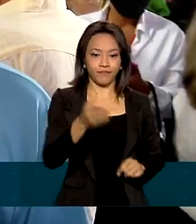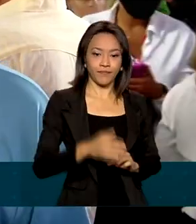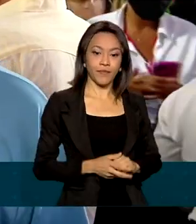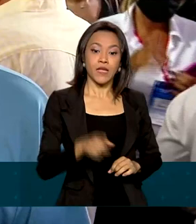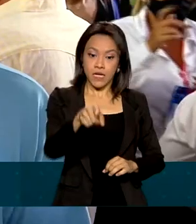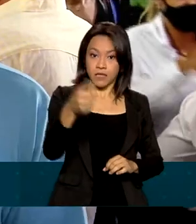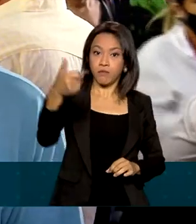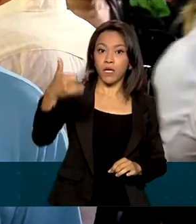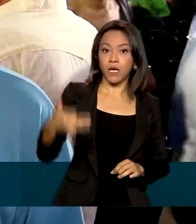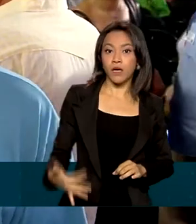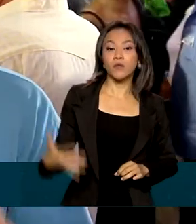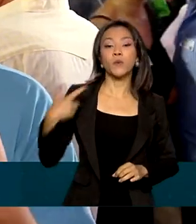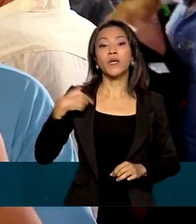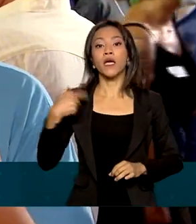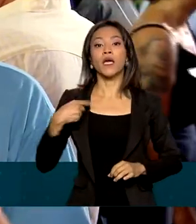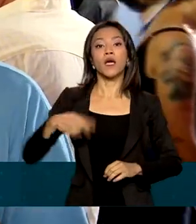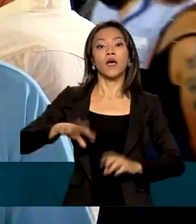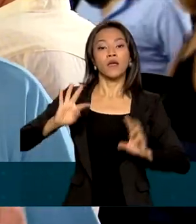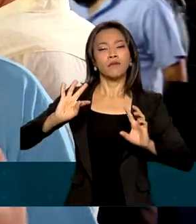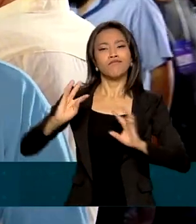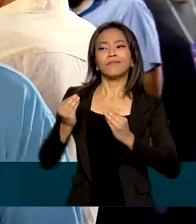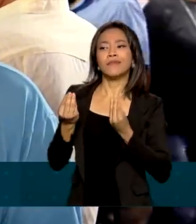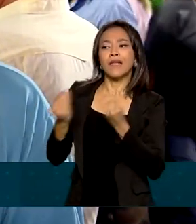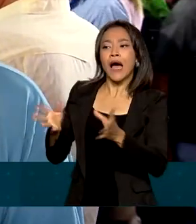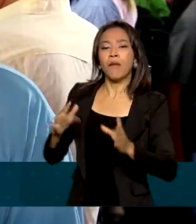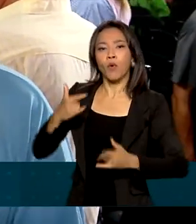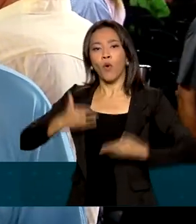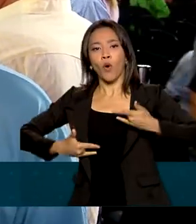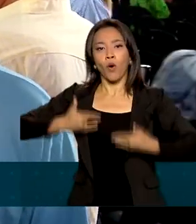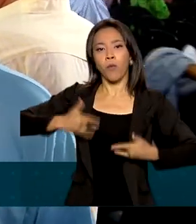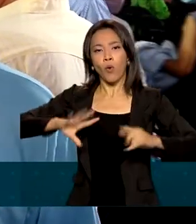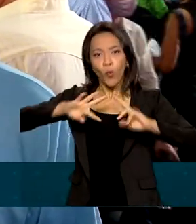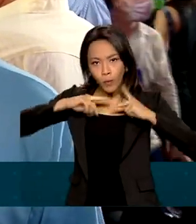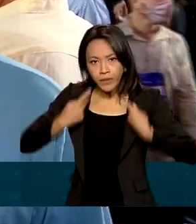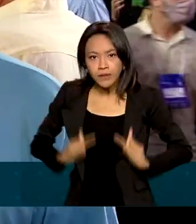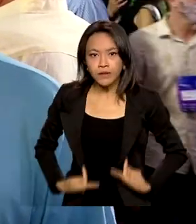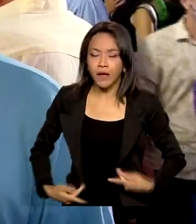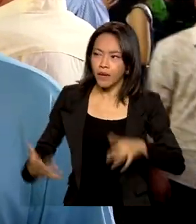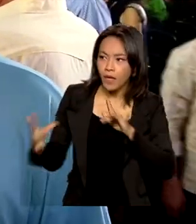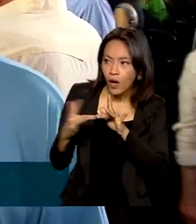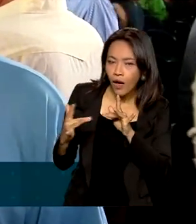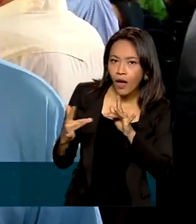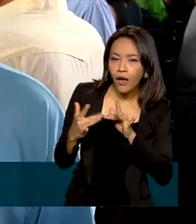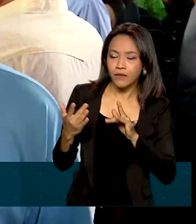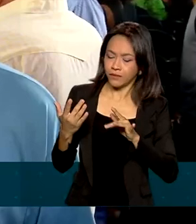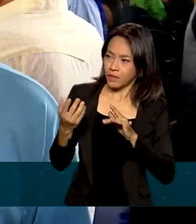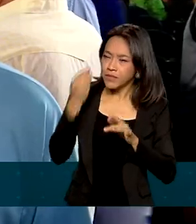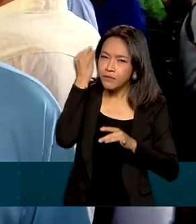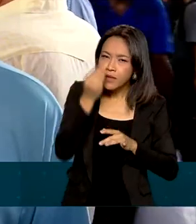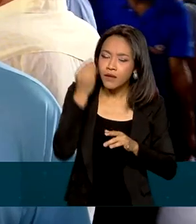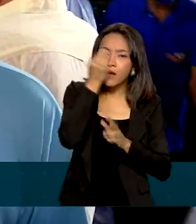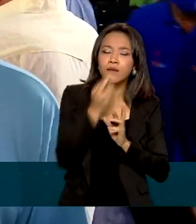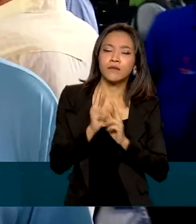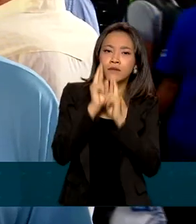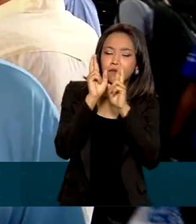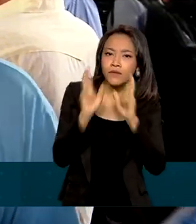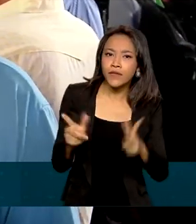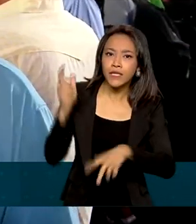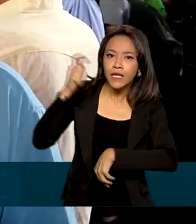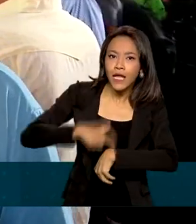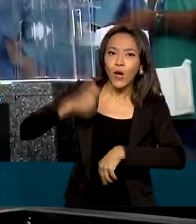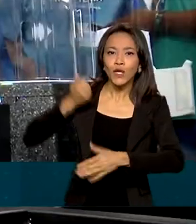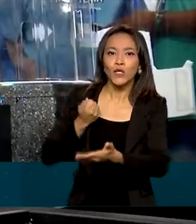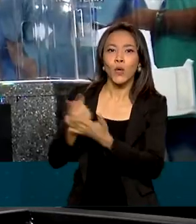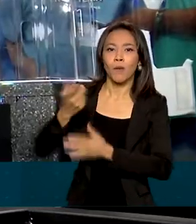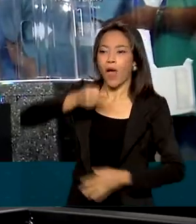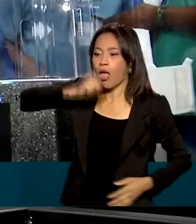pensando em humanizar o robô, trazer realmente algo que as pessoas se identifiquem e criar uma experiência diferenciada na hora de comprar um